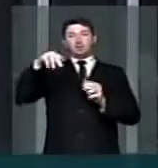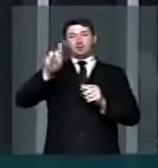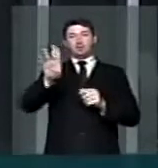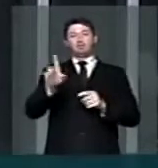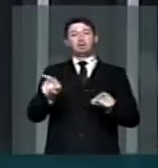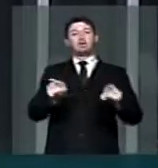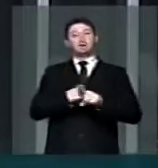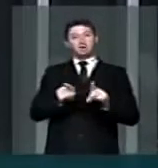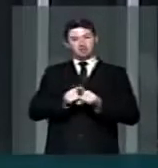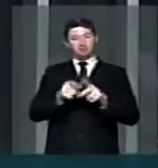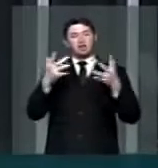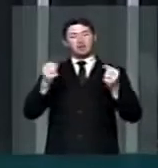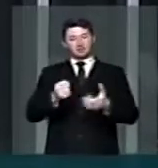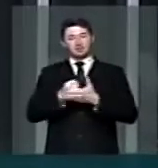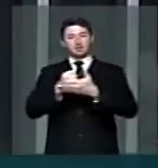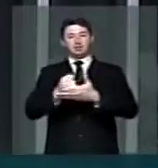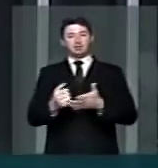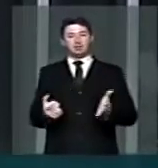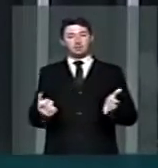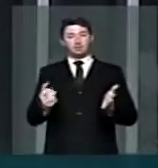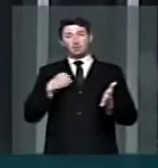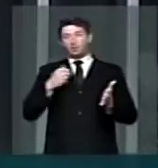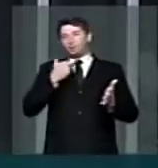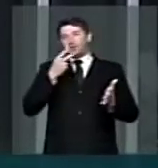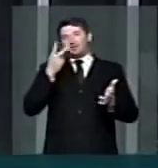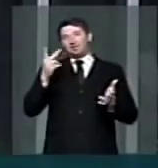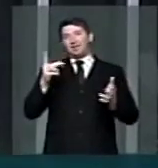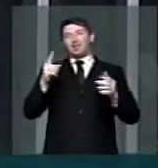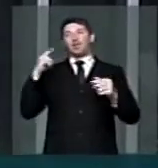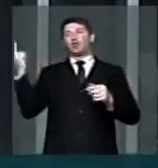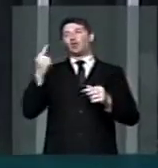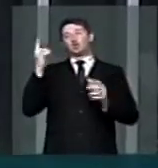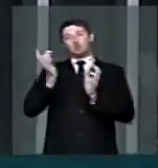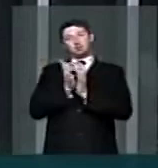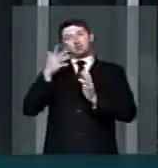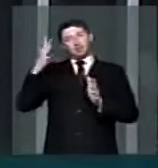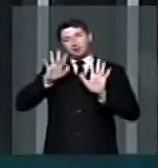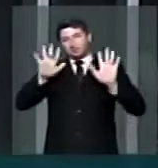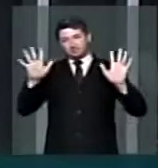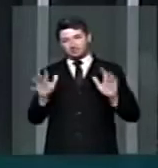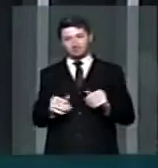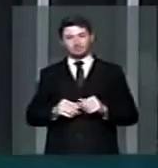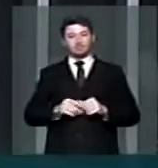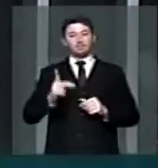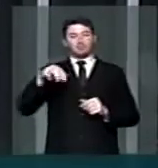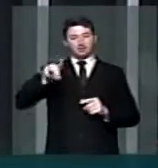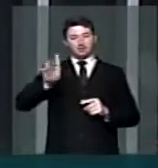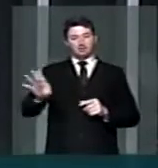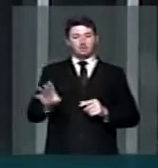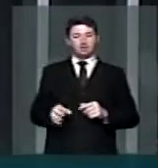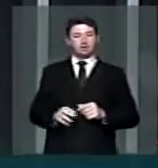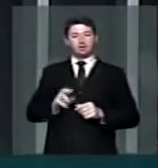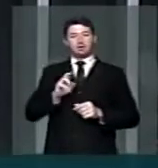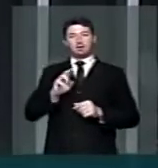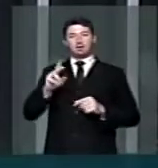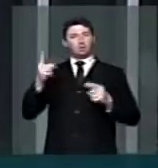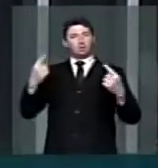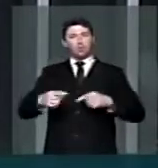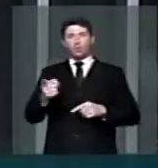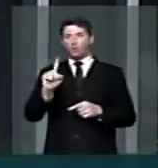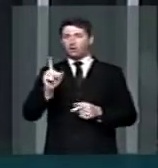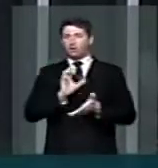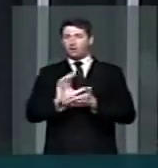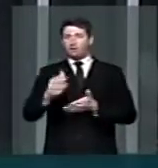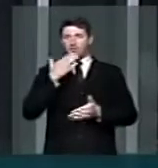também apoiará. Não posso falar isso sobre os outros partidos. O PMDB não é contrário a colocar